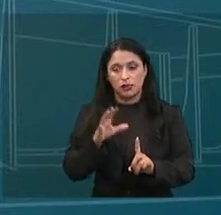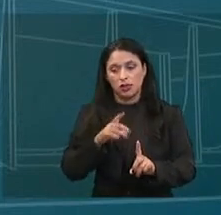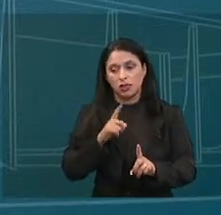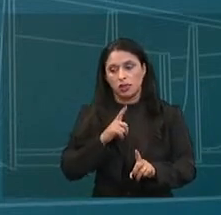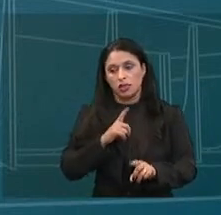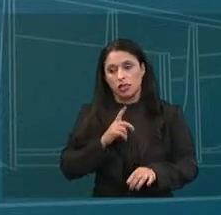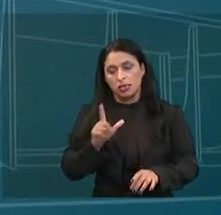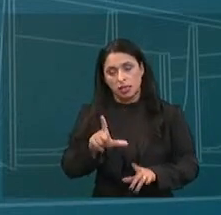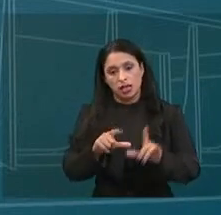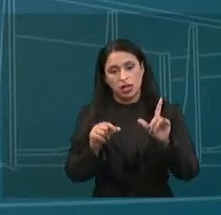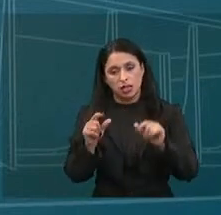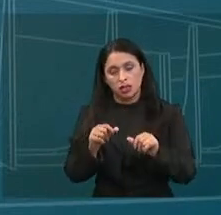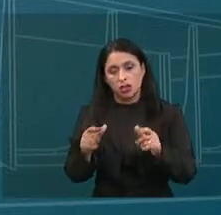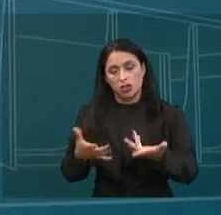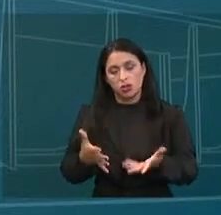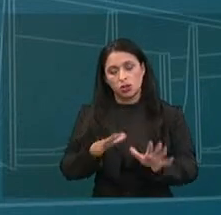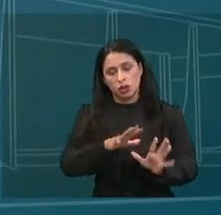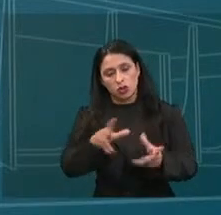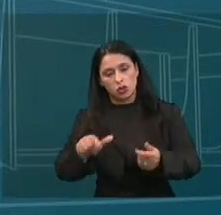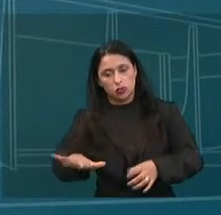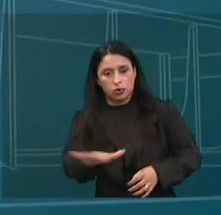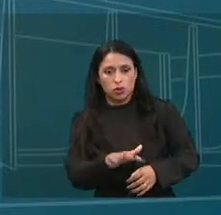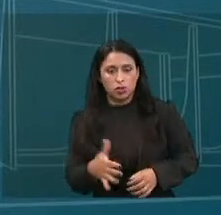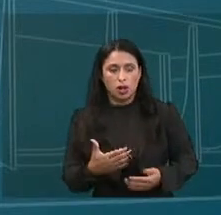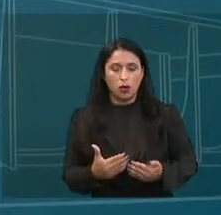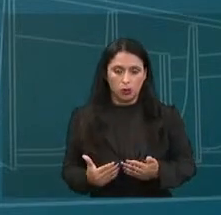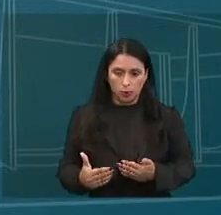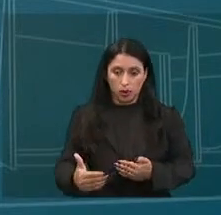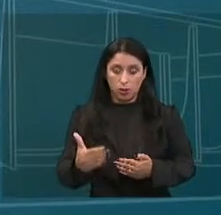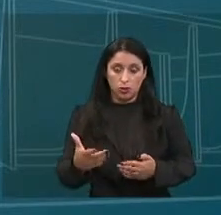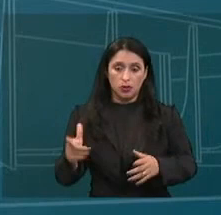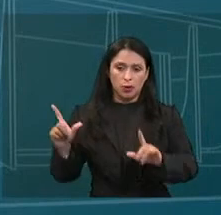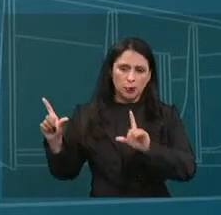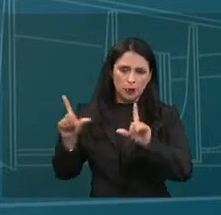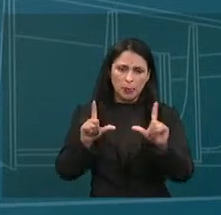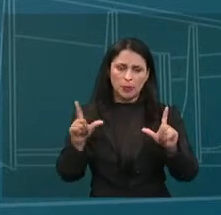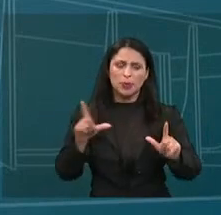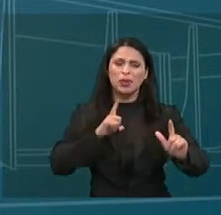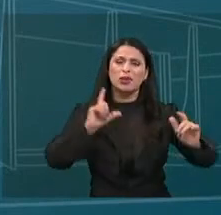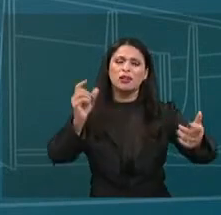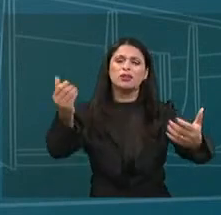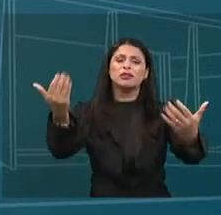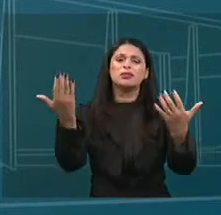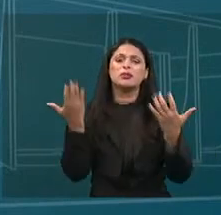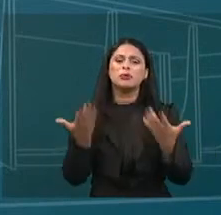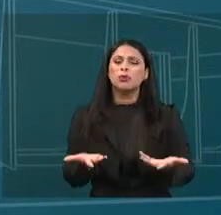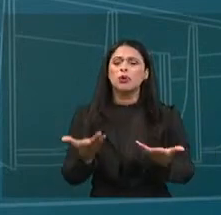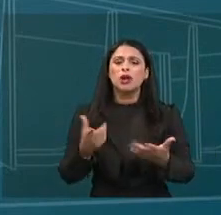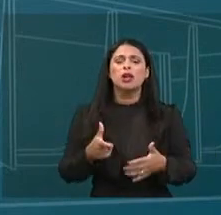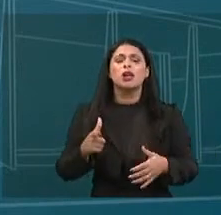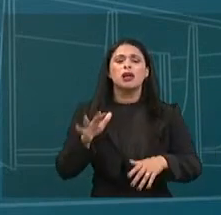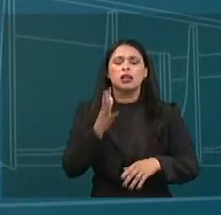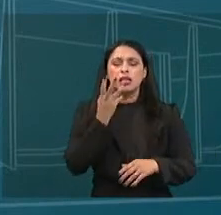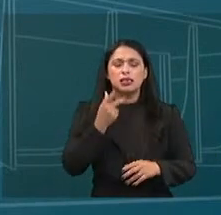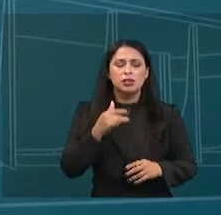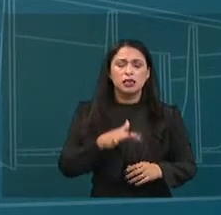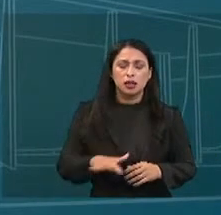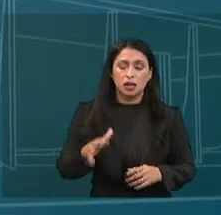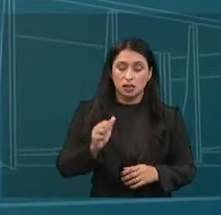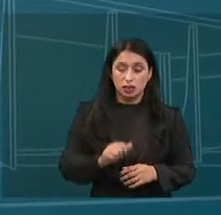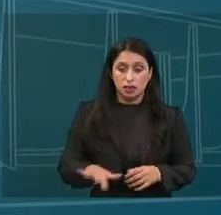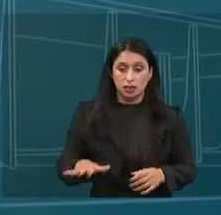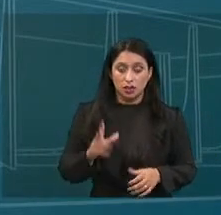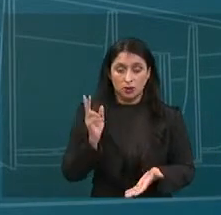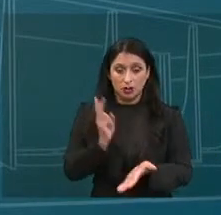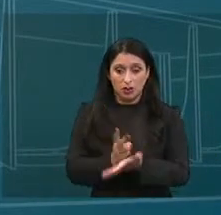preferências e visões de mundo. Próximo, por favor. Nessa mesma lógica, se aplica em relação às crianças e aos adolescentes. A